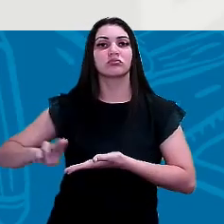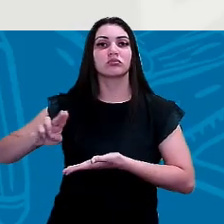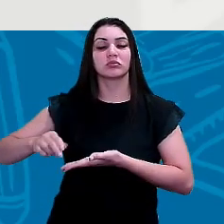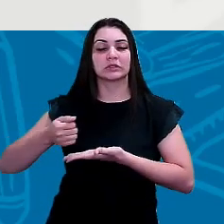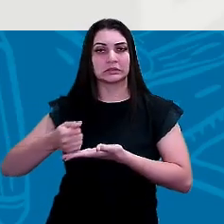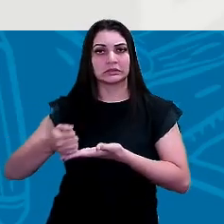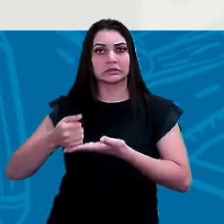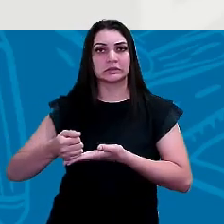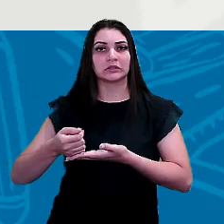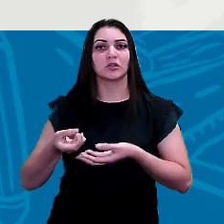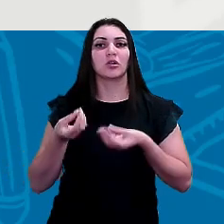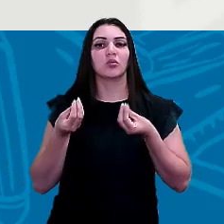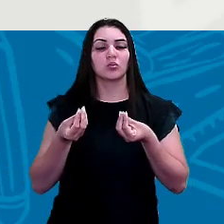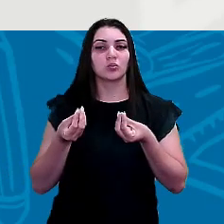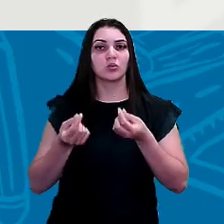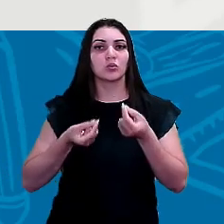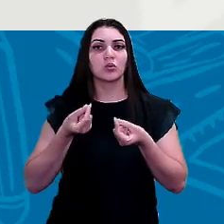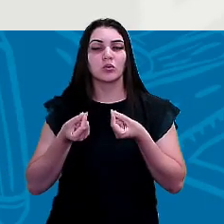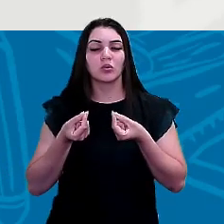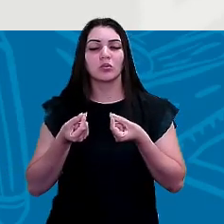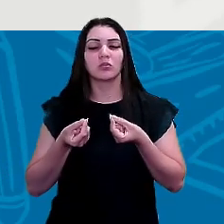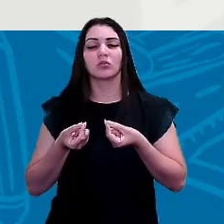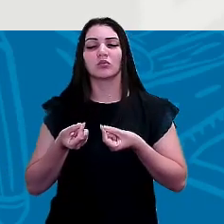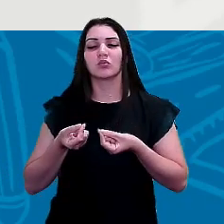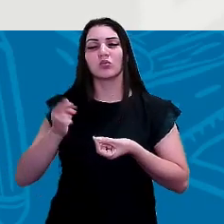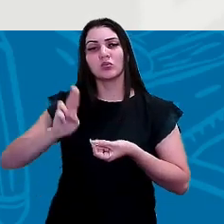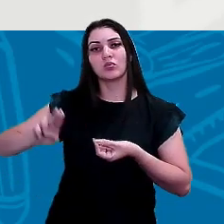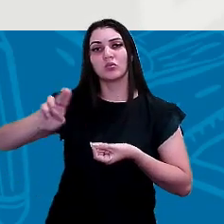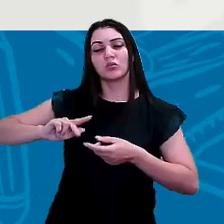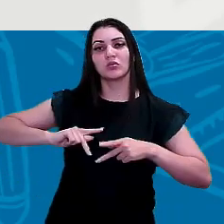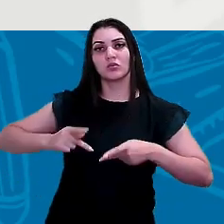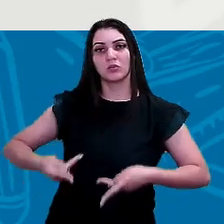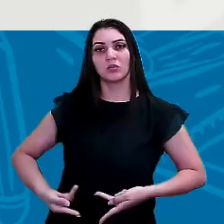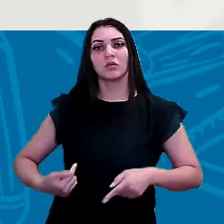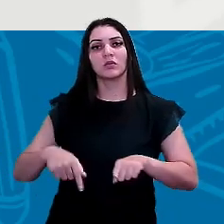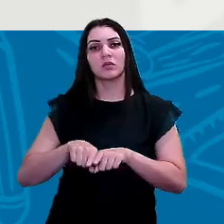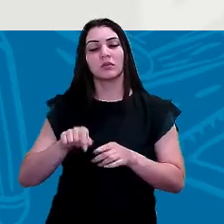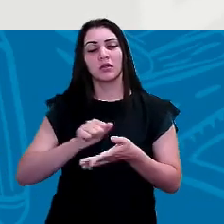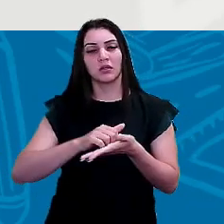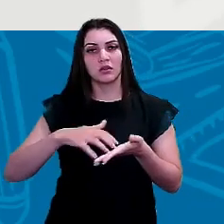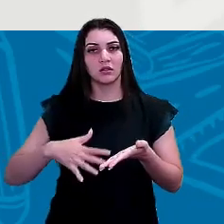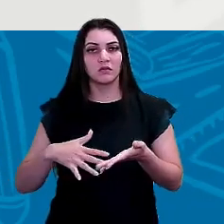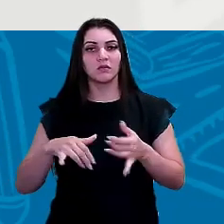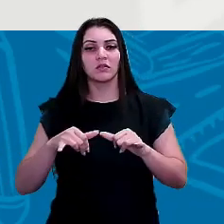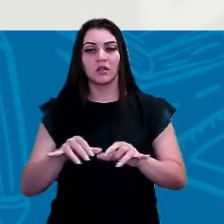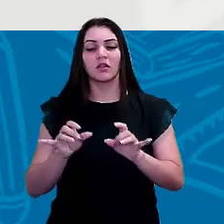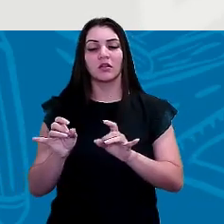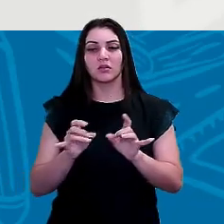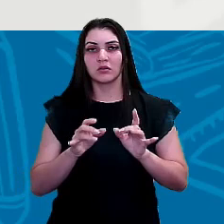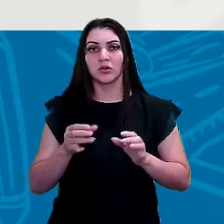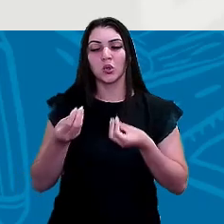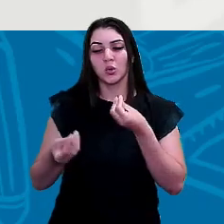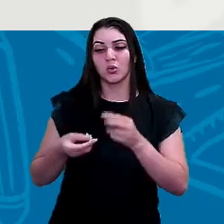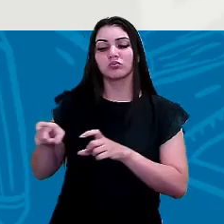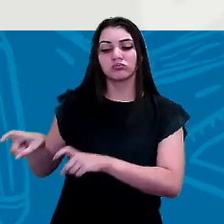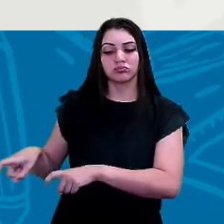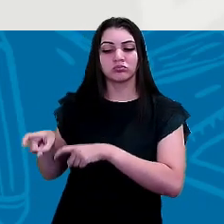prover o consumo humano e até mesmo atividades comerciais como a agricultura, né?